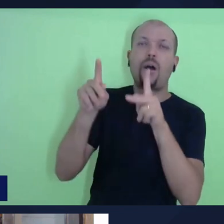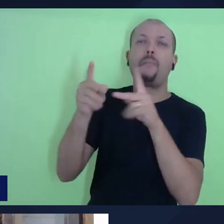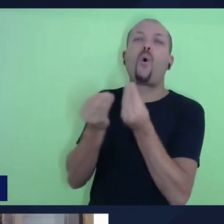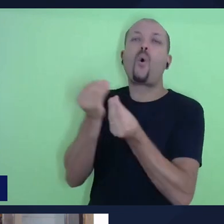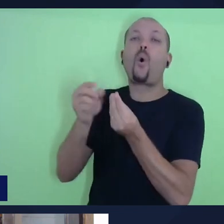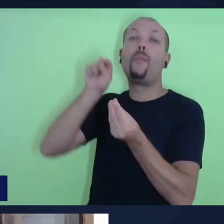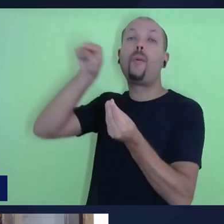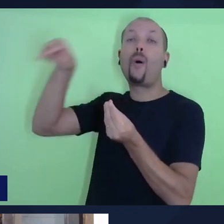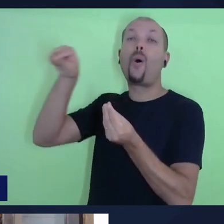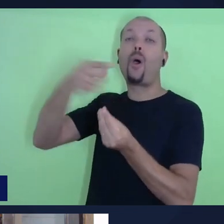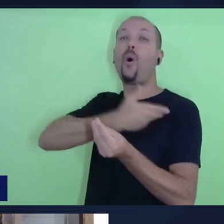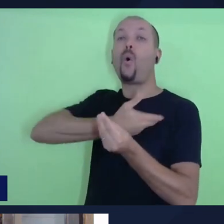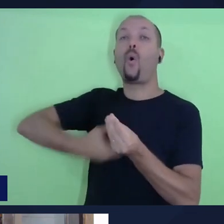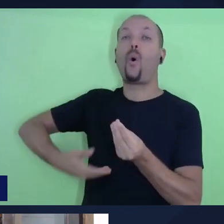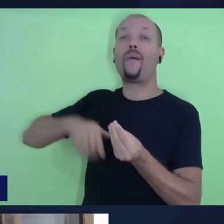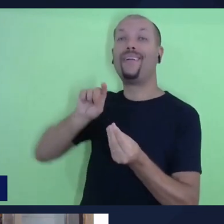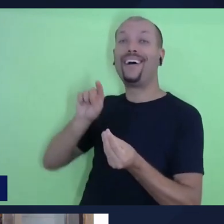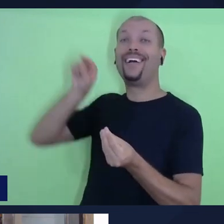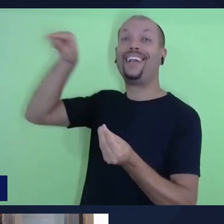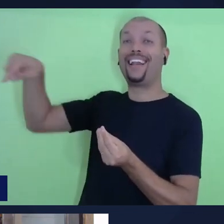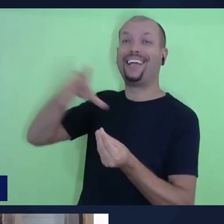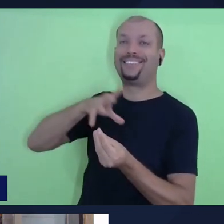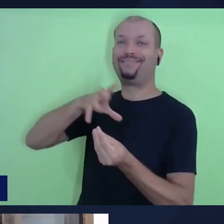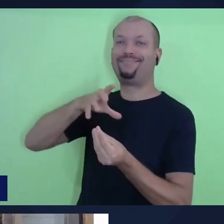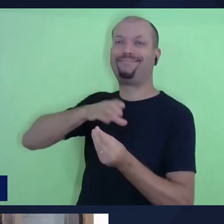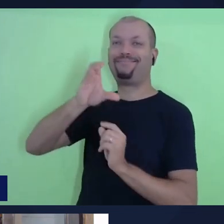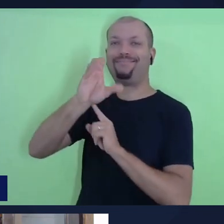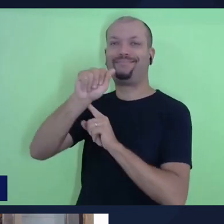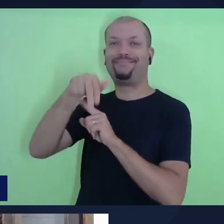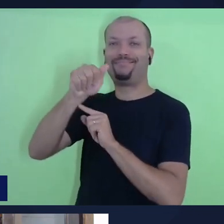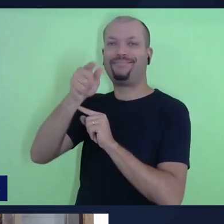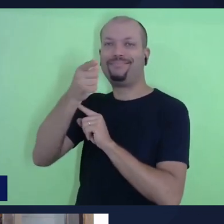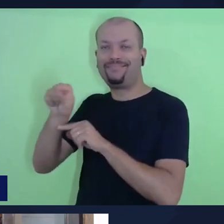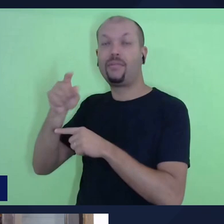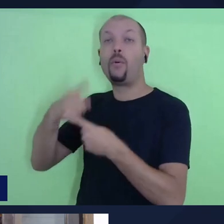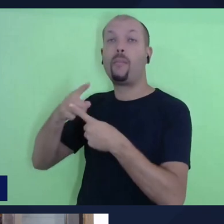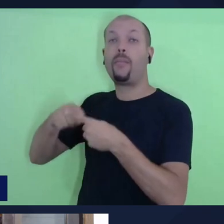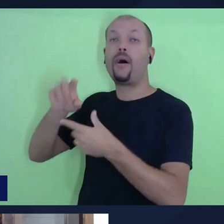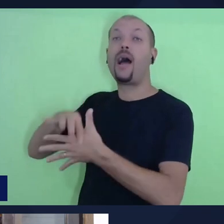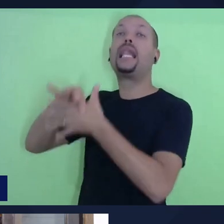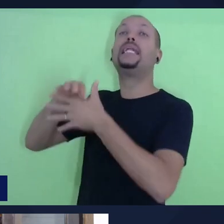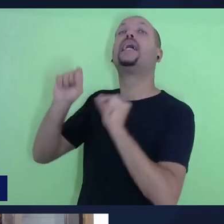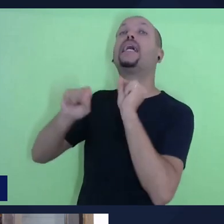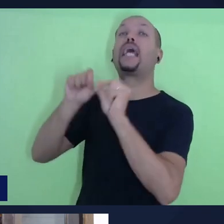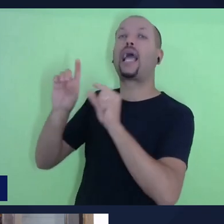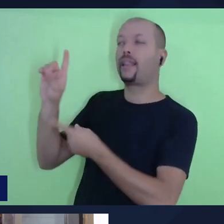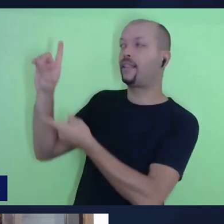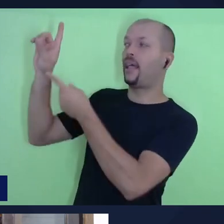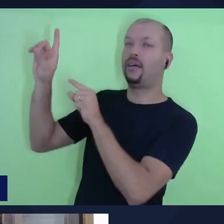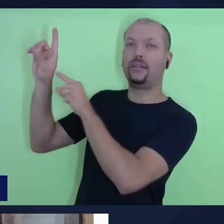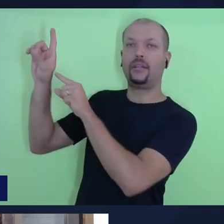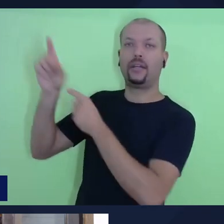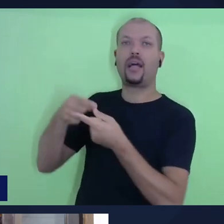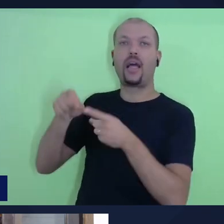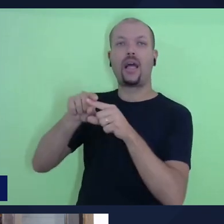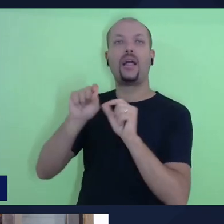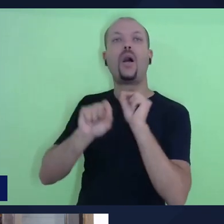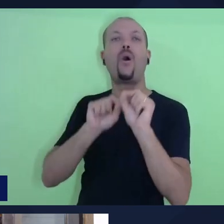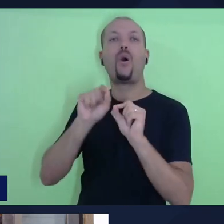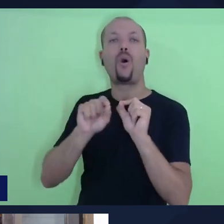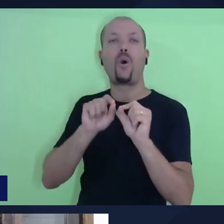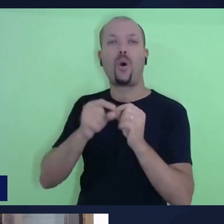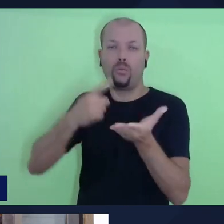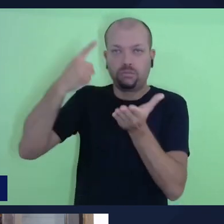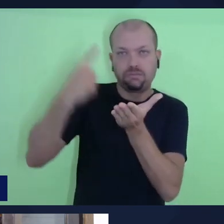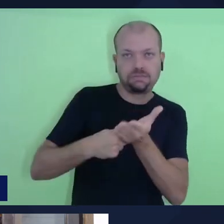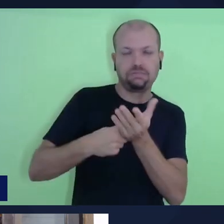governo, esse governo baseado na soberania de Deus, também é feito esse tipo de estipulações contratuais. Então,